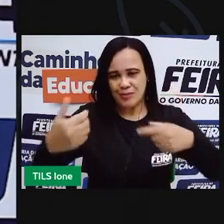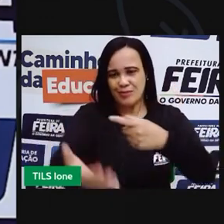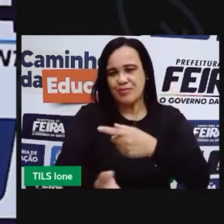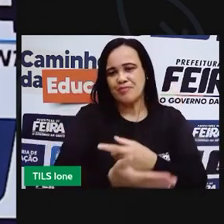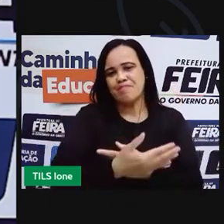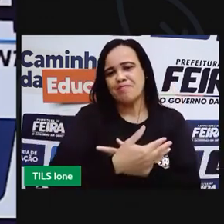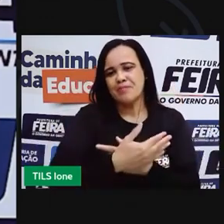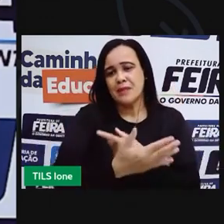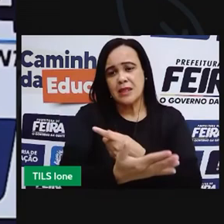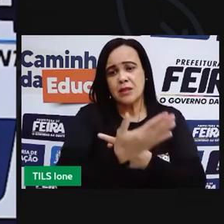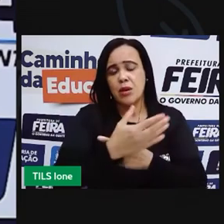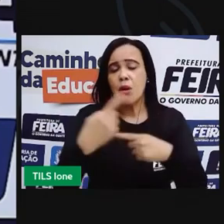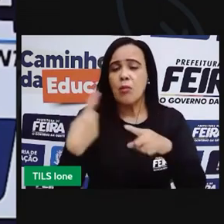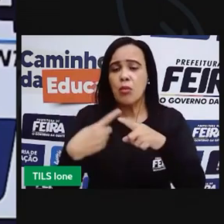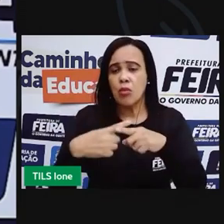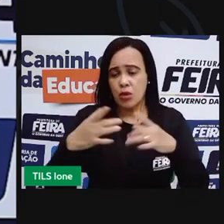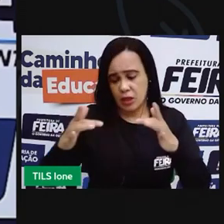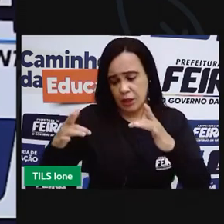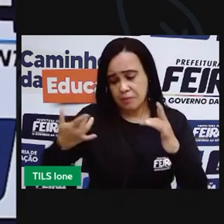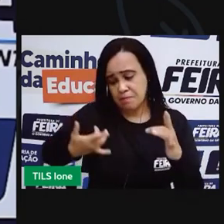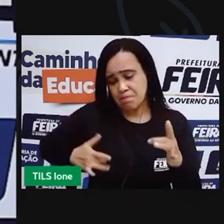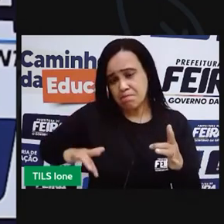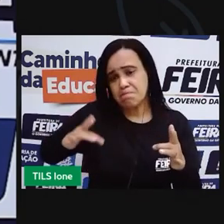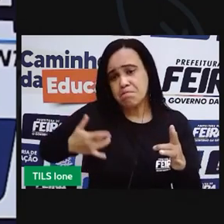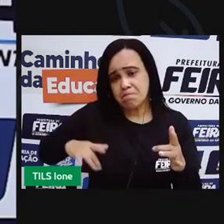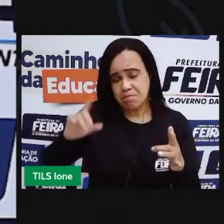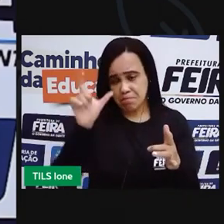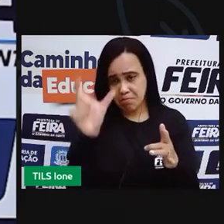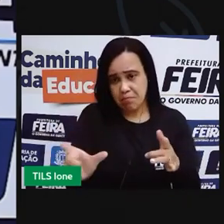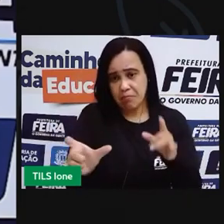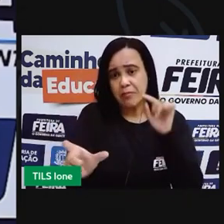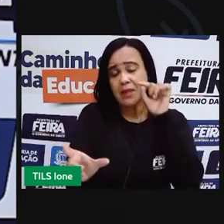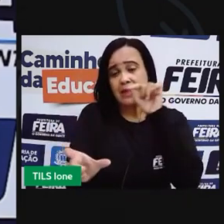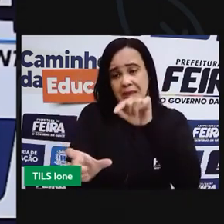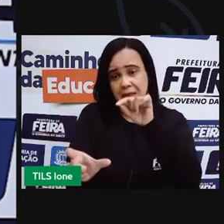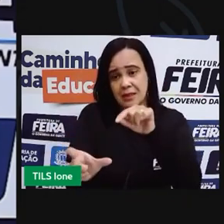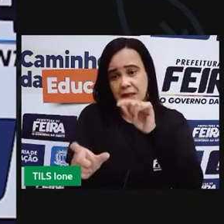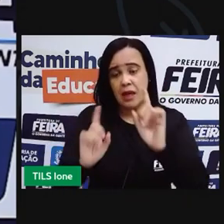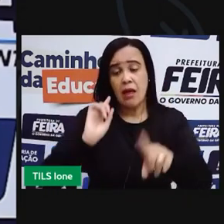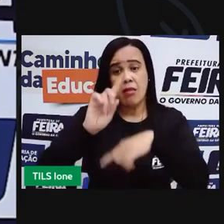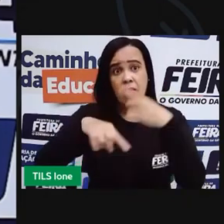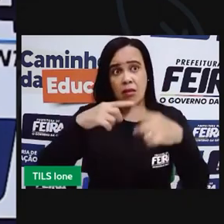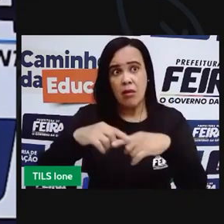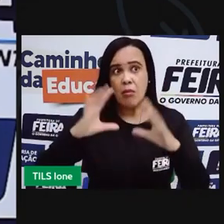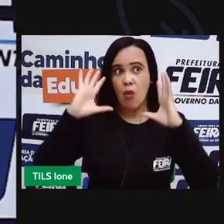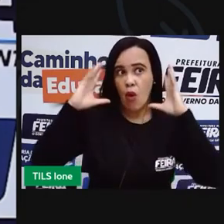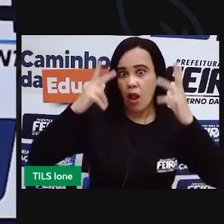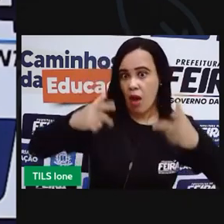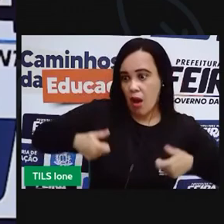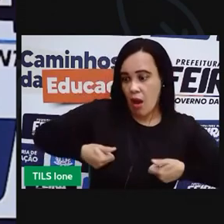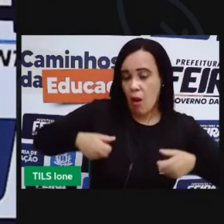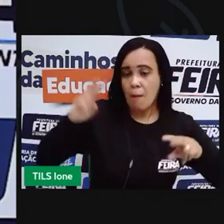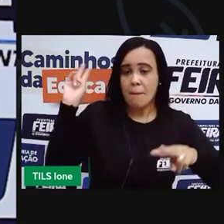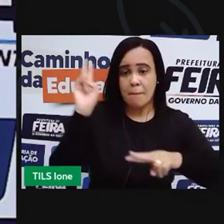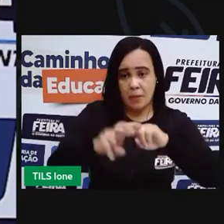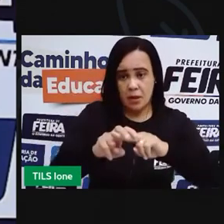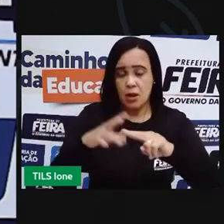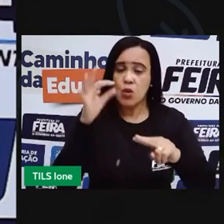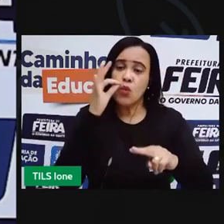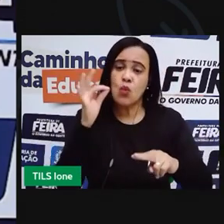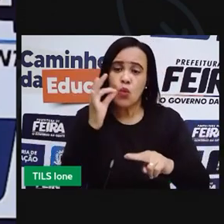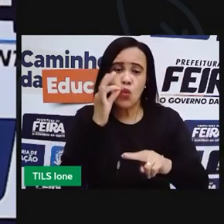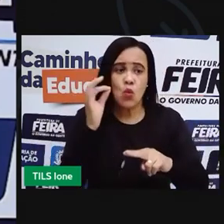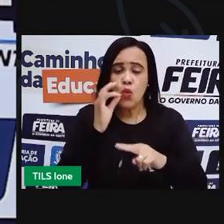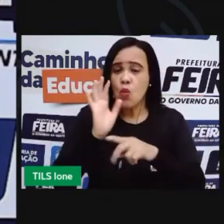depois ele pôde ser salvo, porque esse rato ajudou ele no momento em ele decidiu. Então, isso mostra como a gente